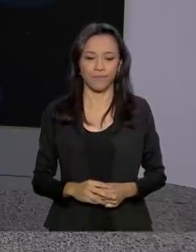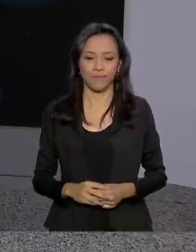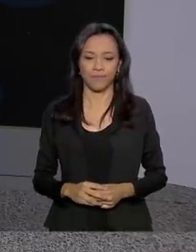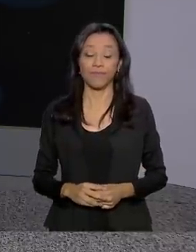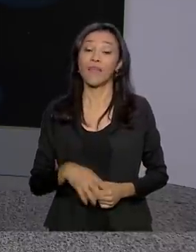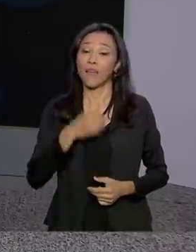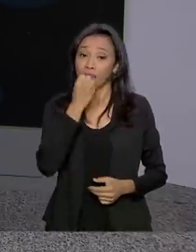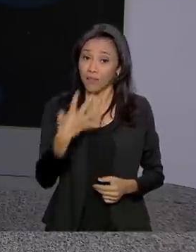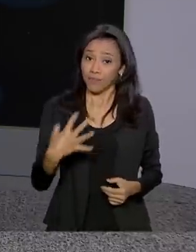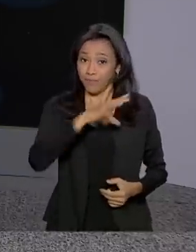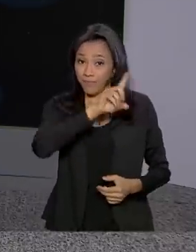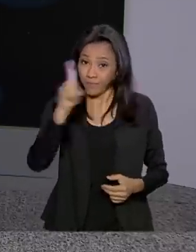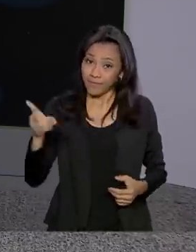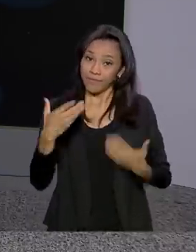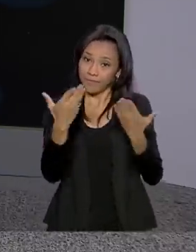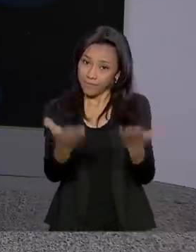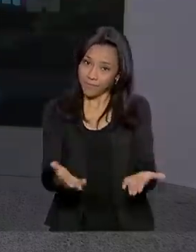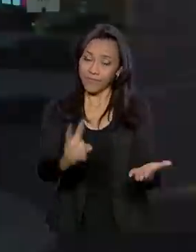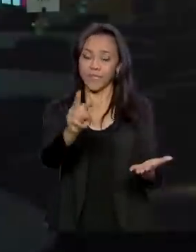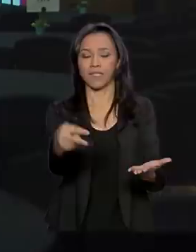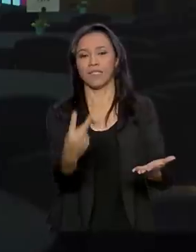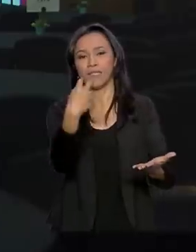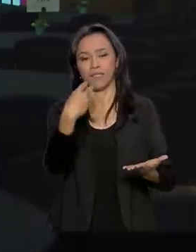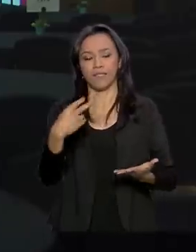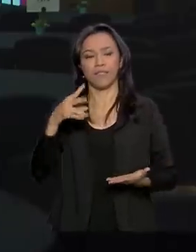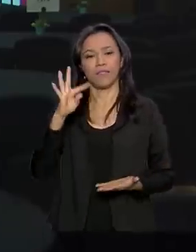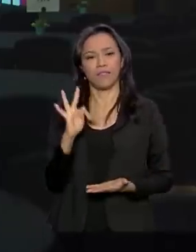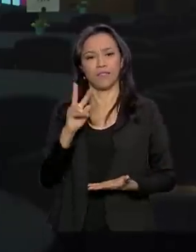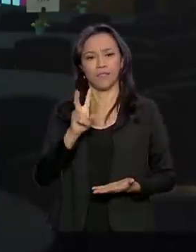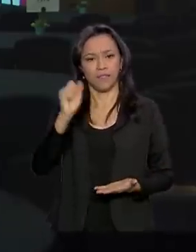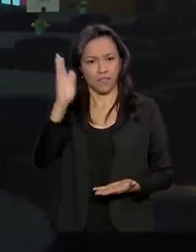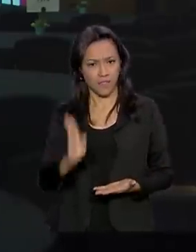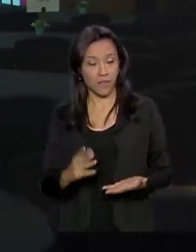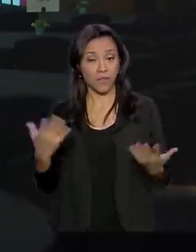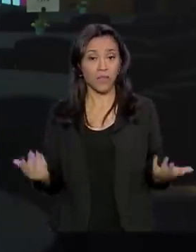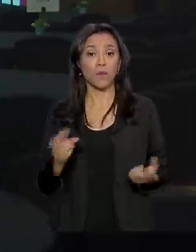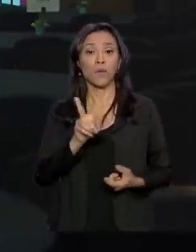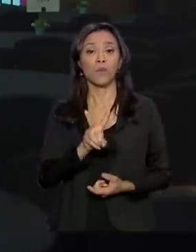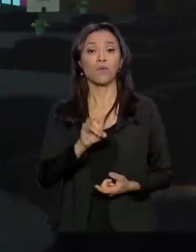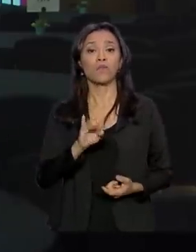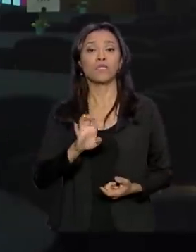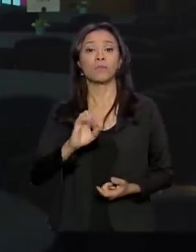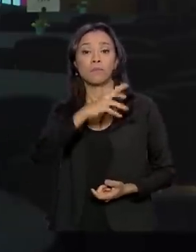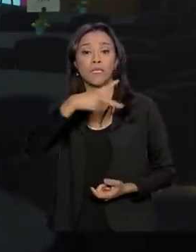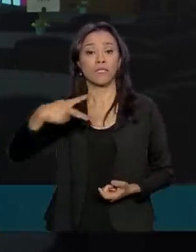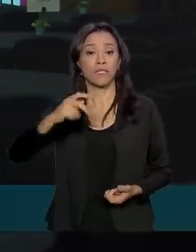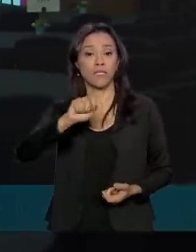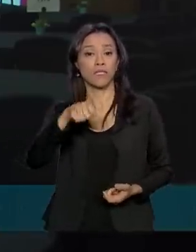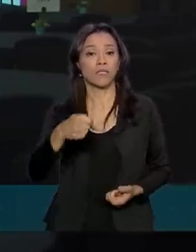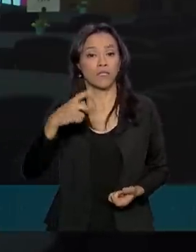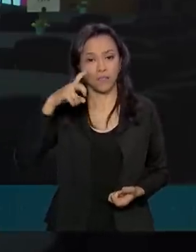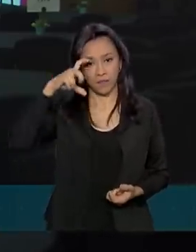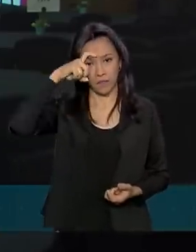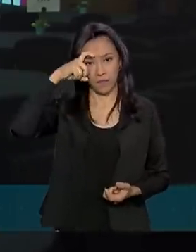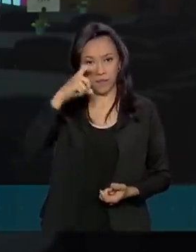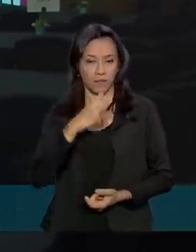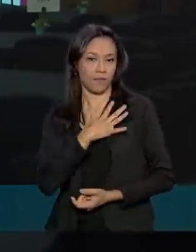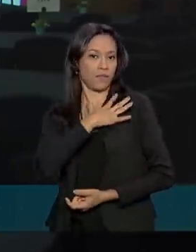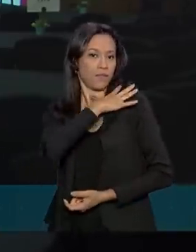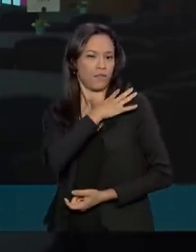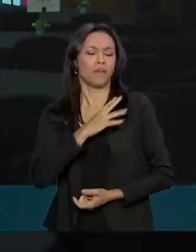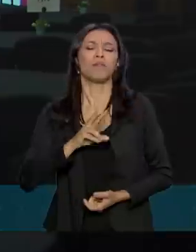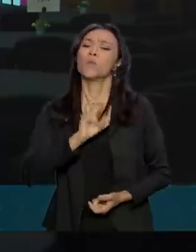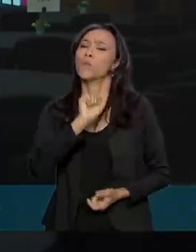Bom dia, Renata. Bom dia a você que acompanha o Brasil em Dia. O vice-presidente da República irá participar do evento